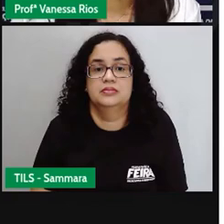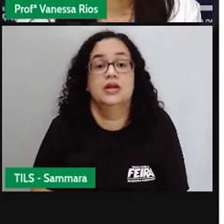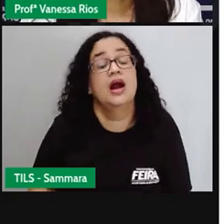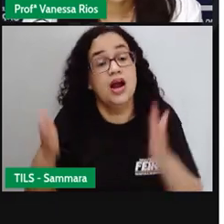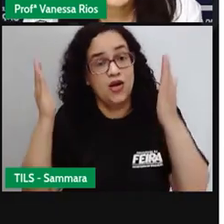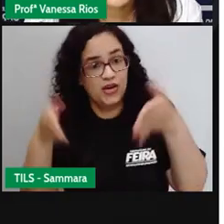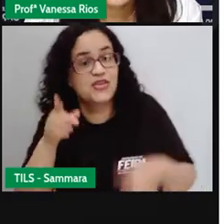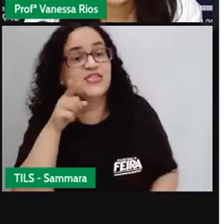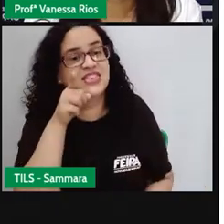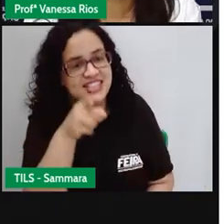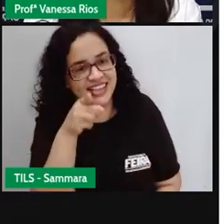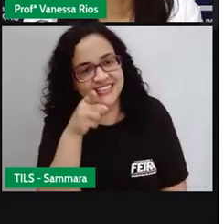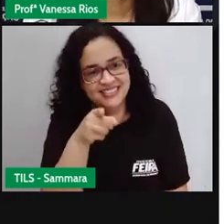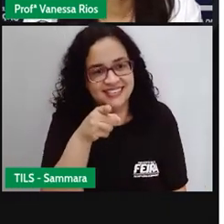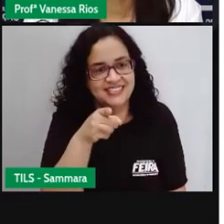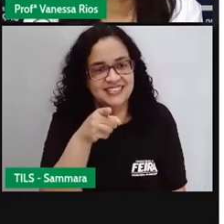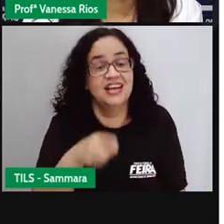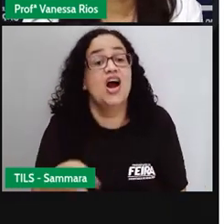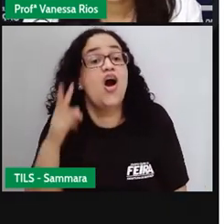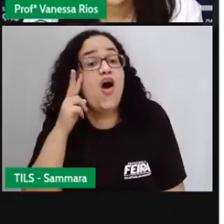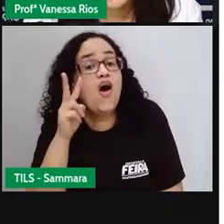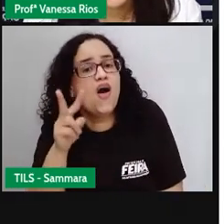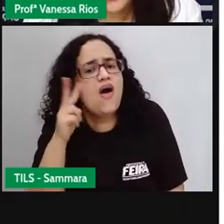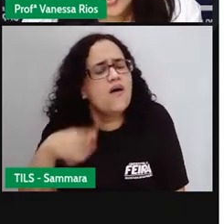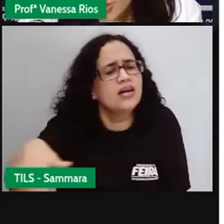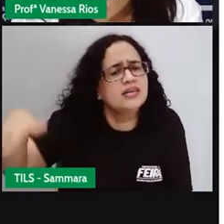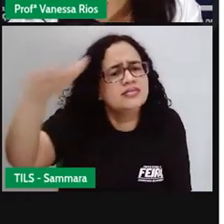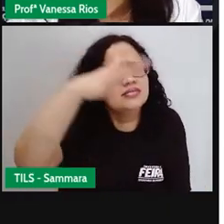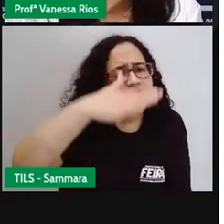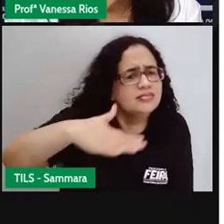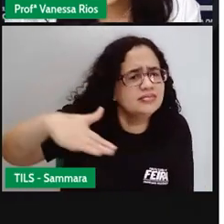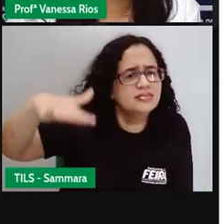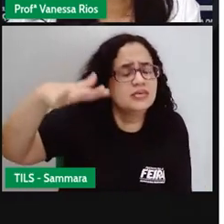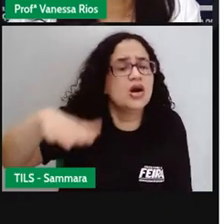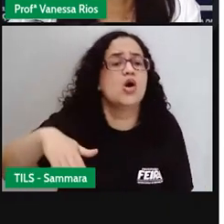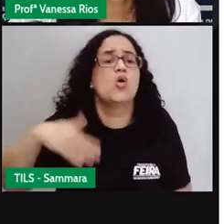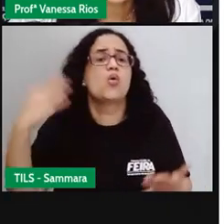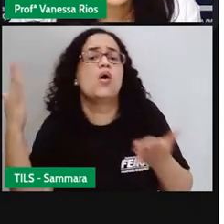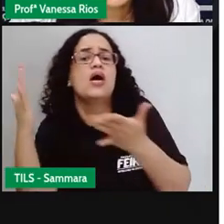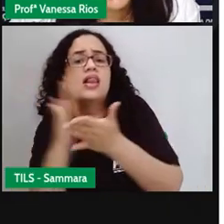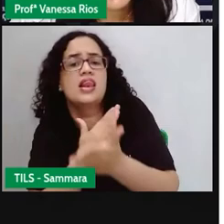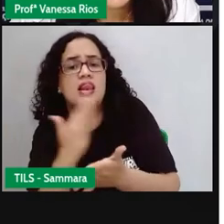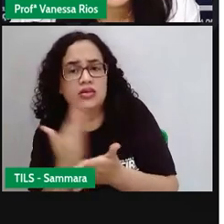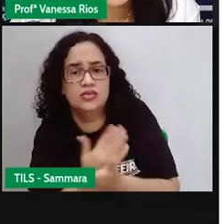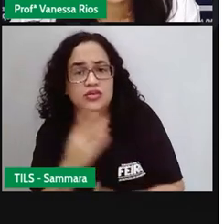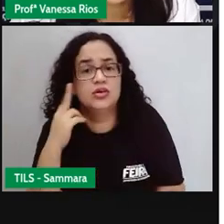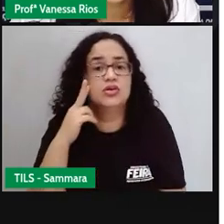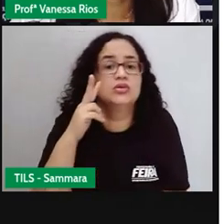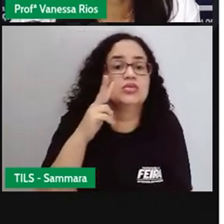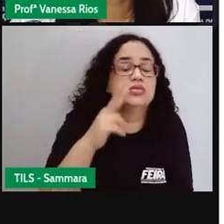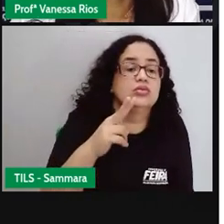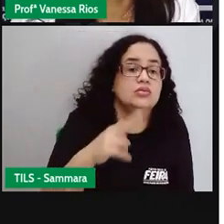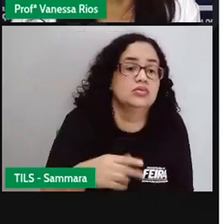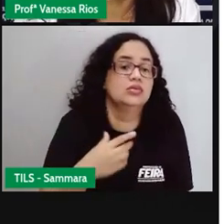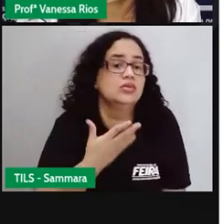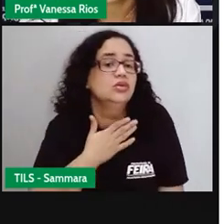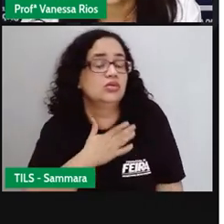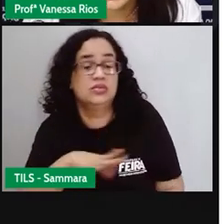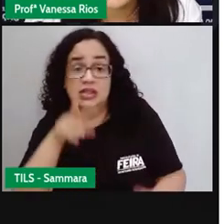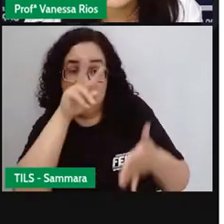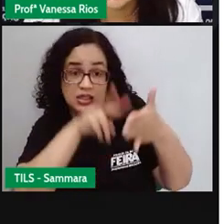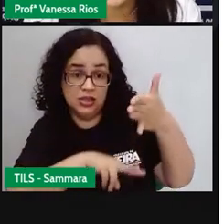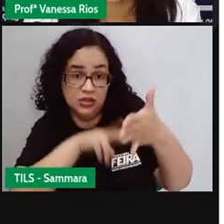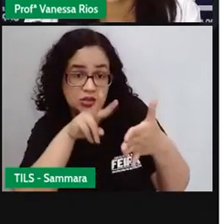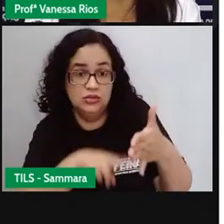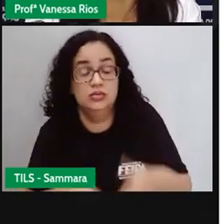E aí, agora com você. Olha aí ao seu redor, não é? Quais são os livros que estão aí ao seu redor que você não fez a